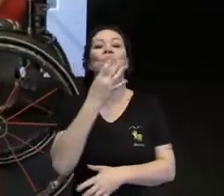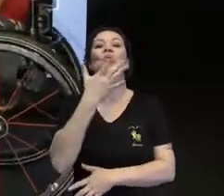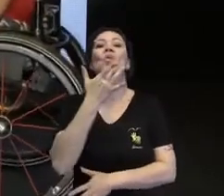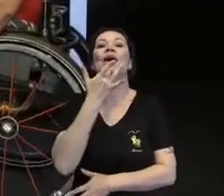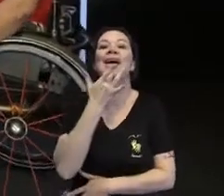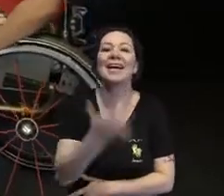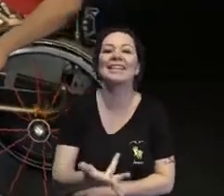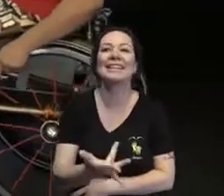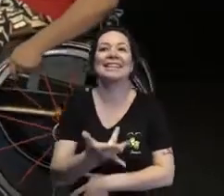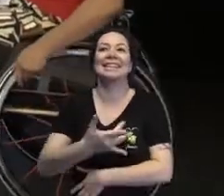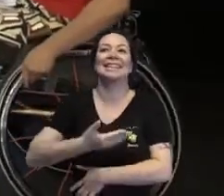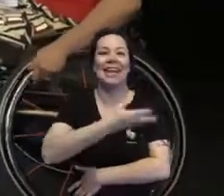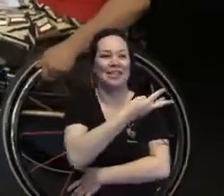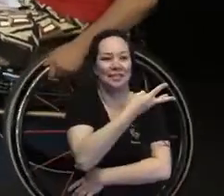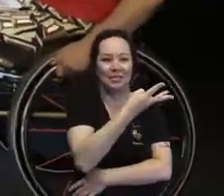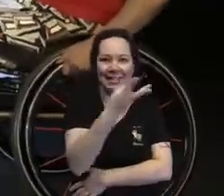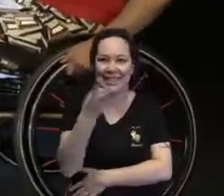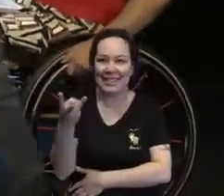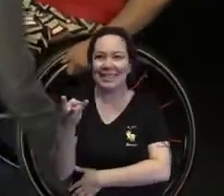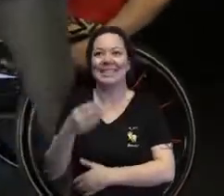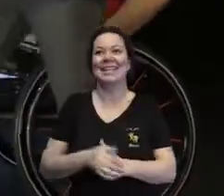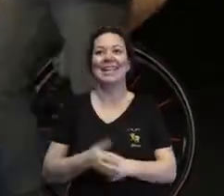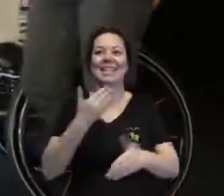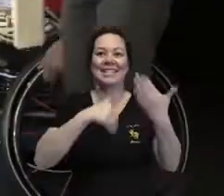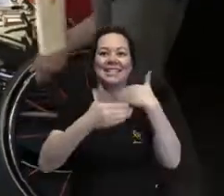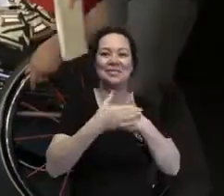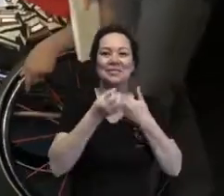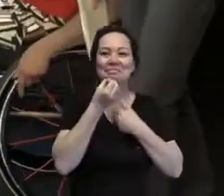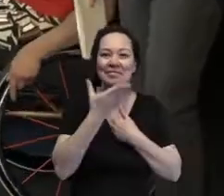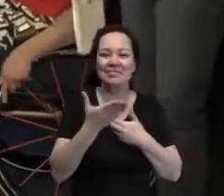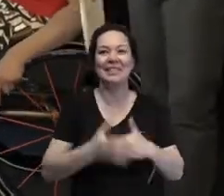Samuel, Isabela e Lívia. Tudo bem com vocês?